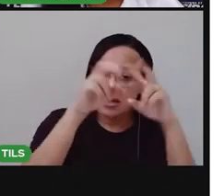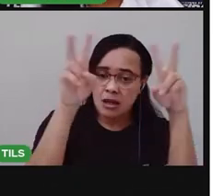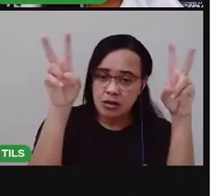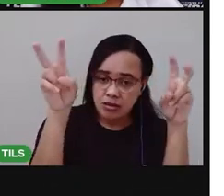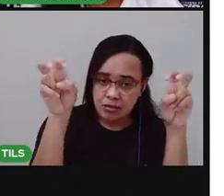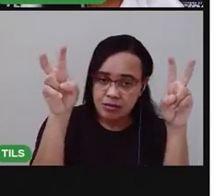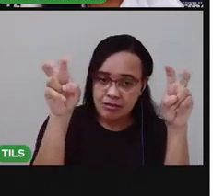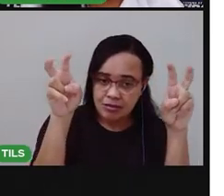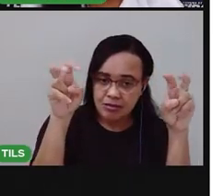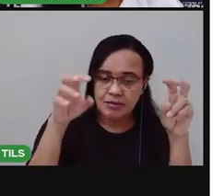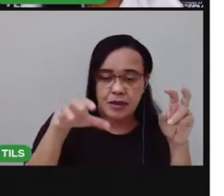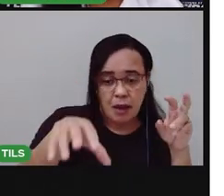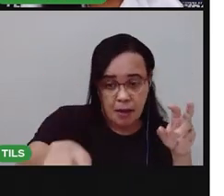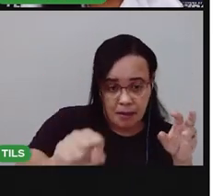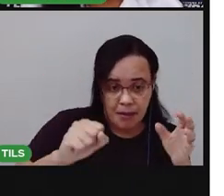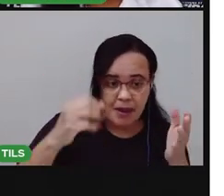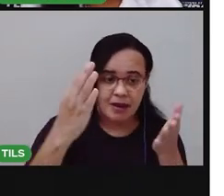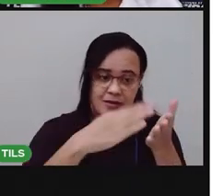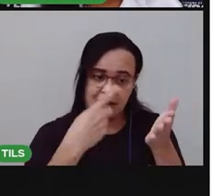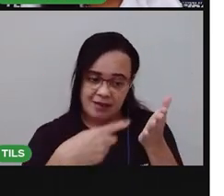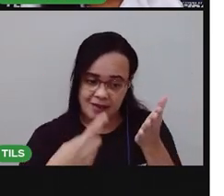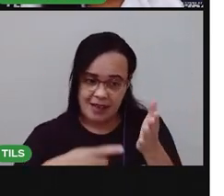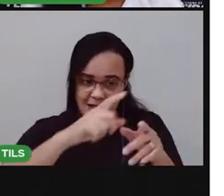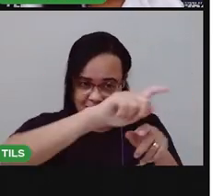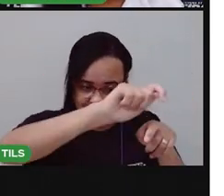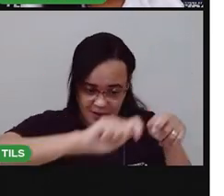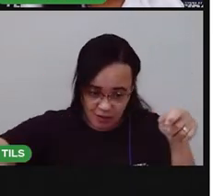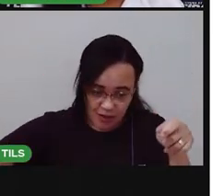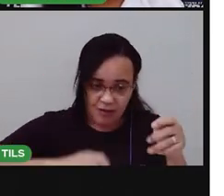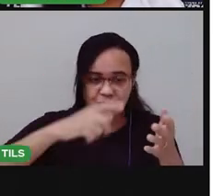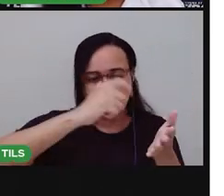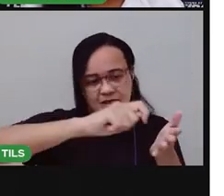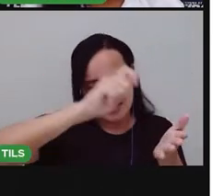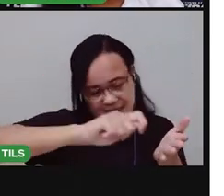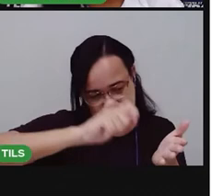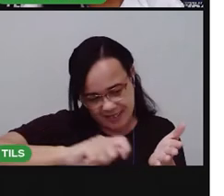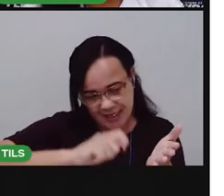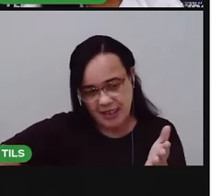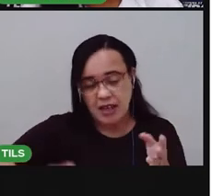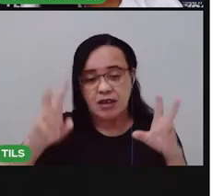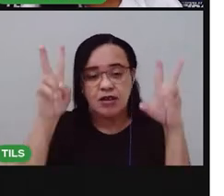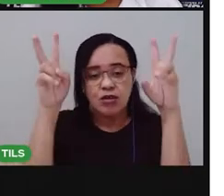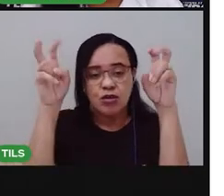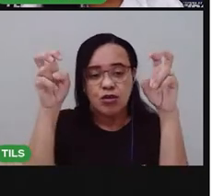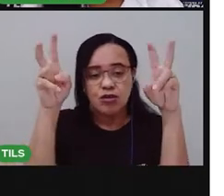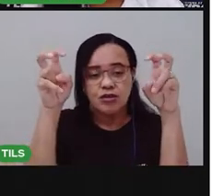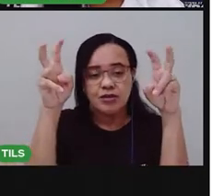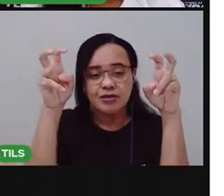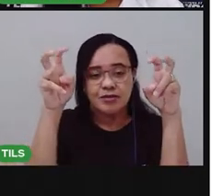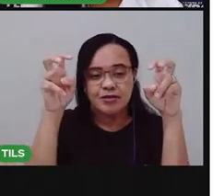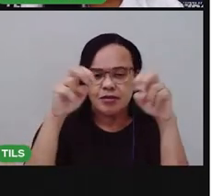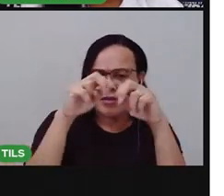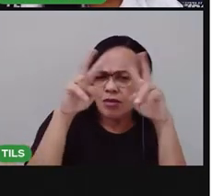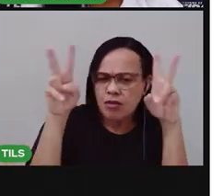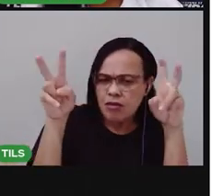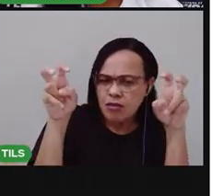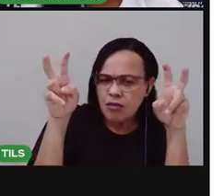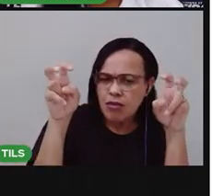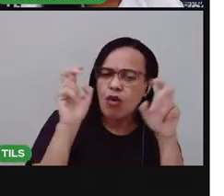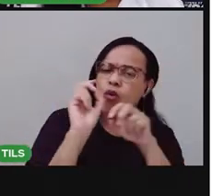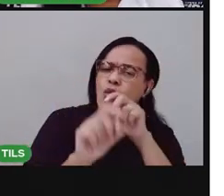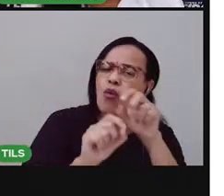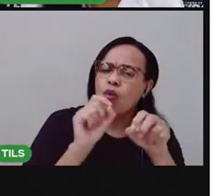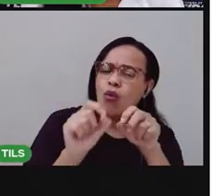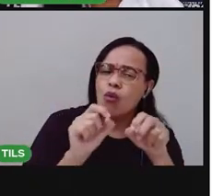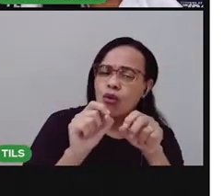pega aí, abre o seu caderno, separa uma folha e escreva o título dessa lista que a gente vai escrever aqui.